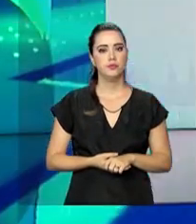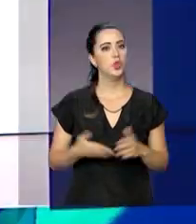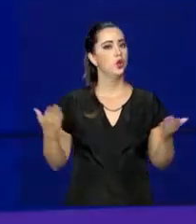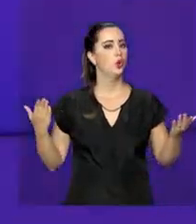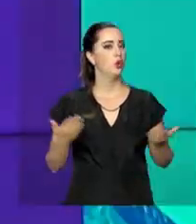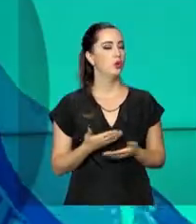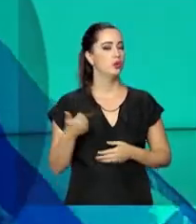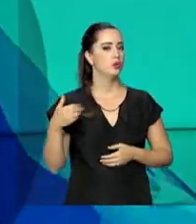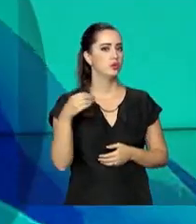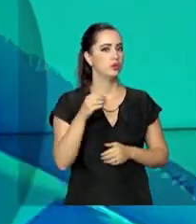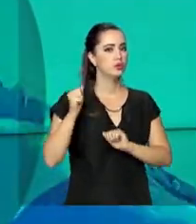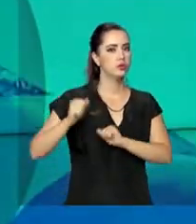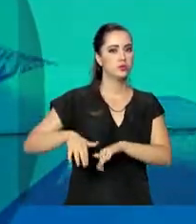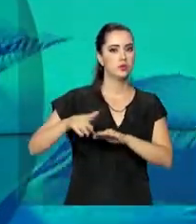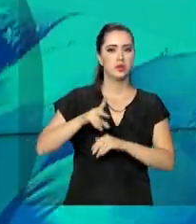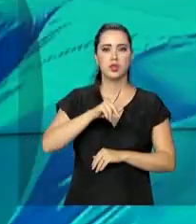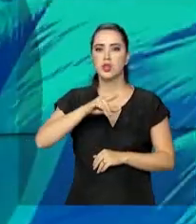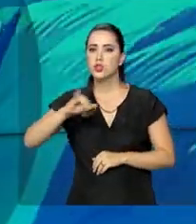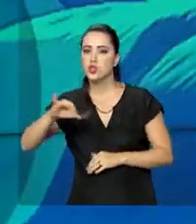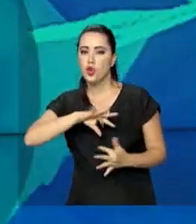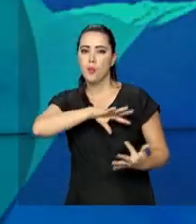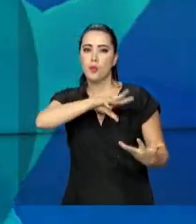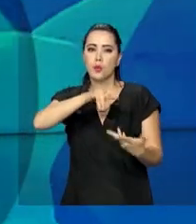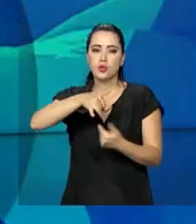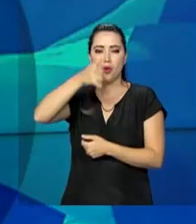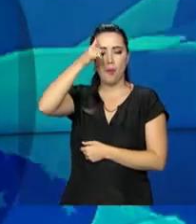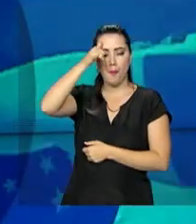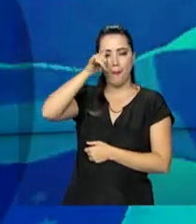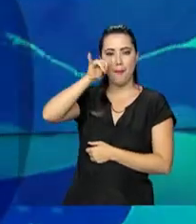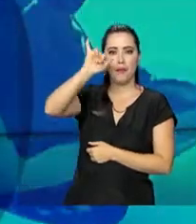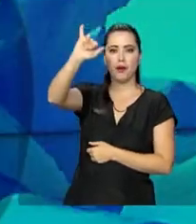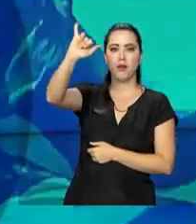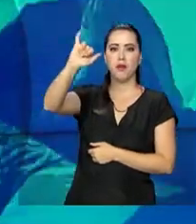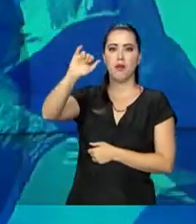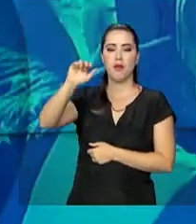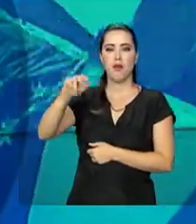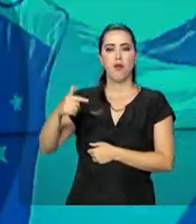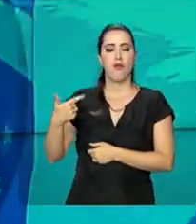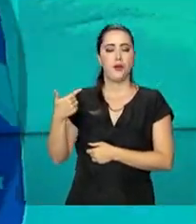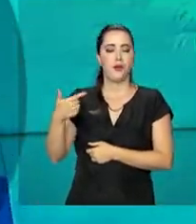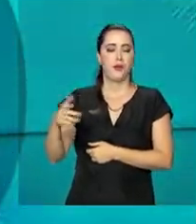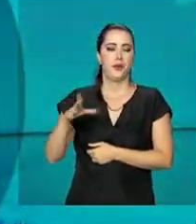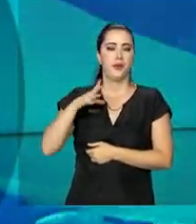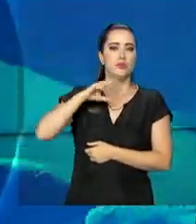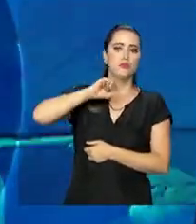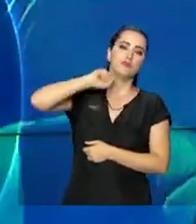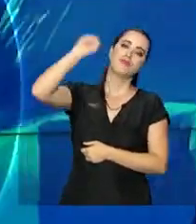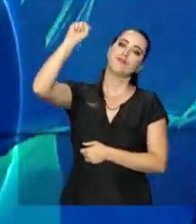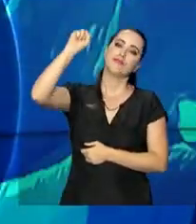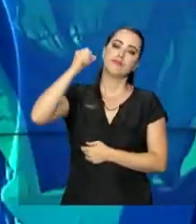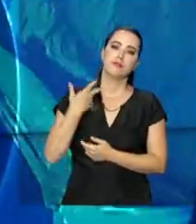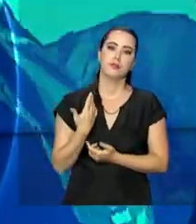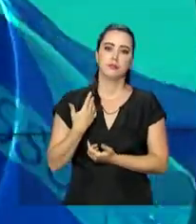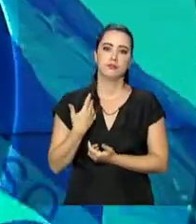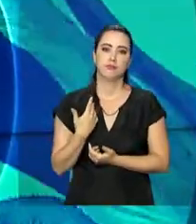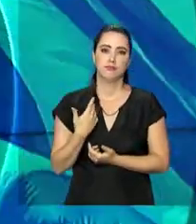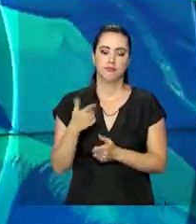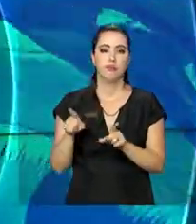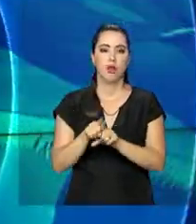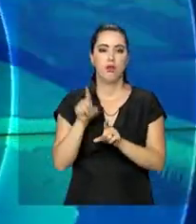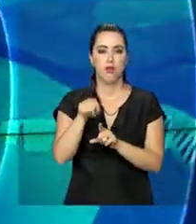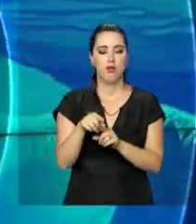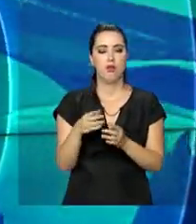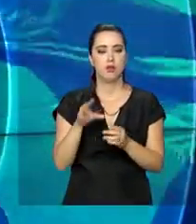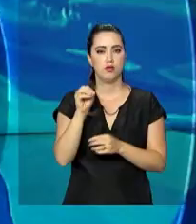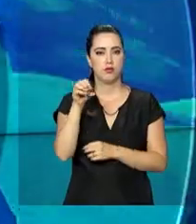Hoje, 10 de setembro, é dia mundial de prevenção ao suicídio. Segundo a Organização Mundial da Saúde, a OMS, 90